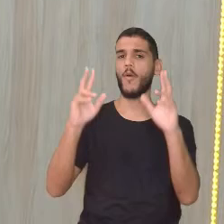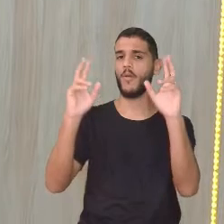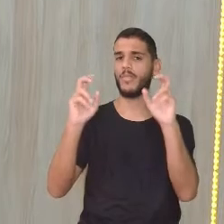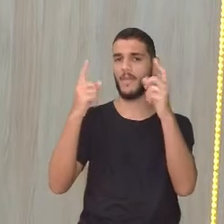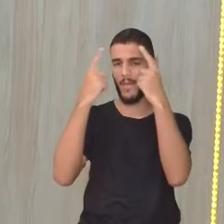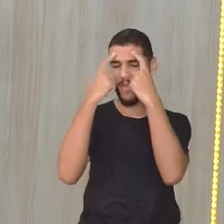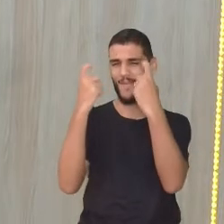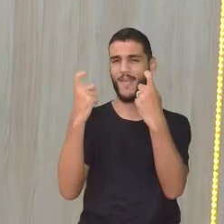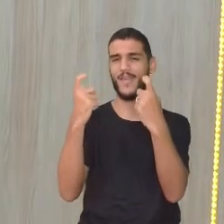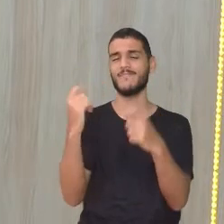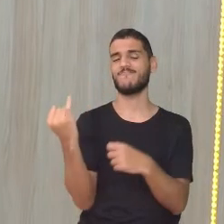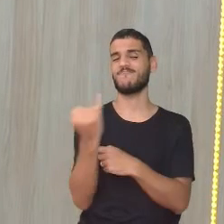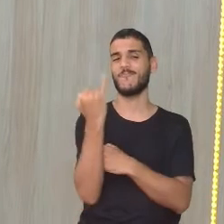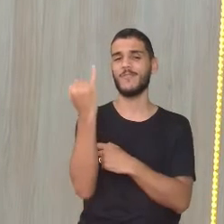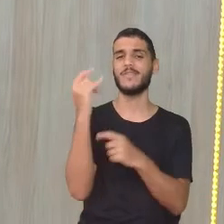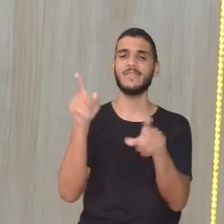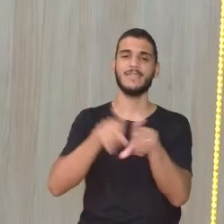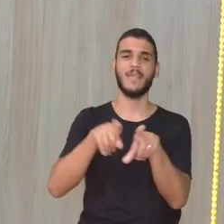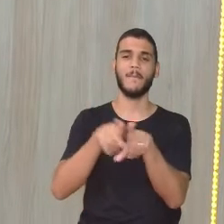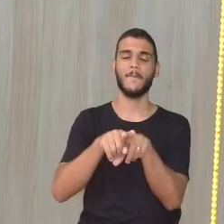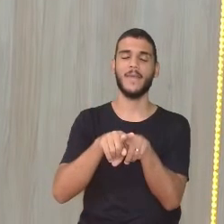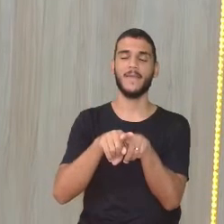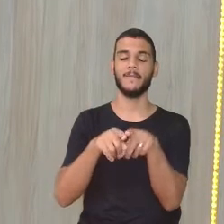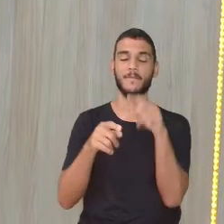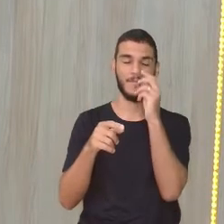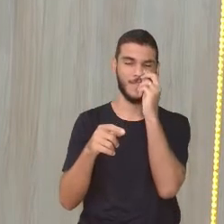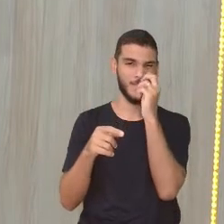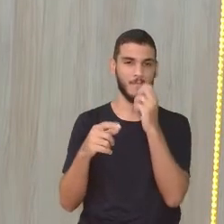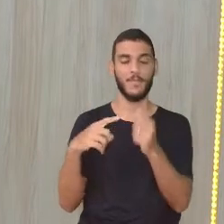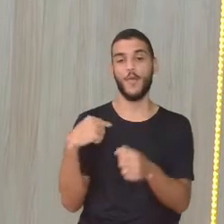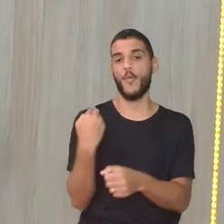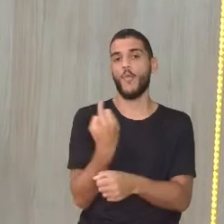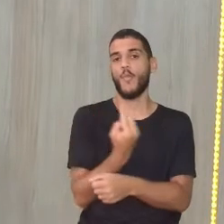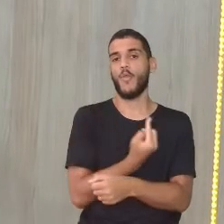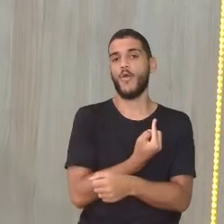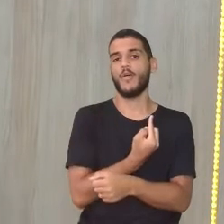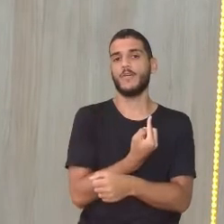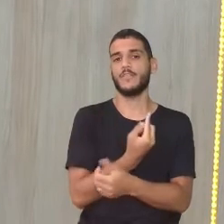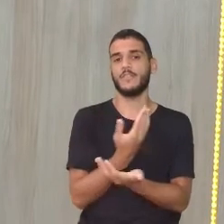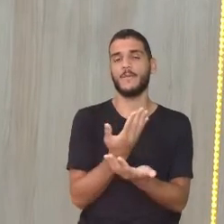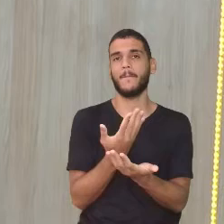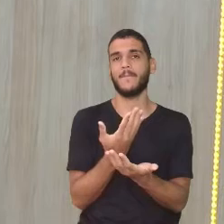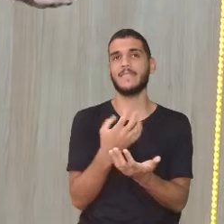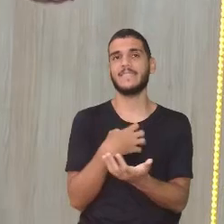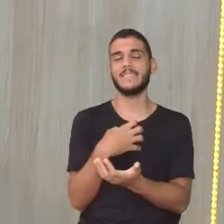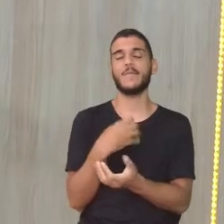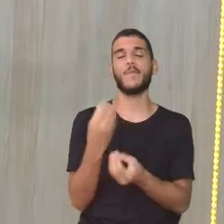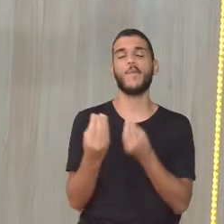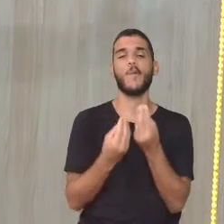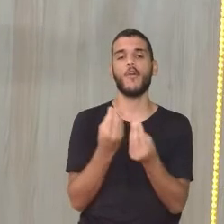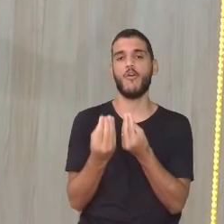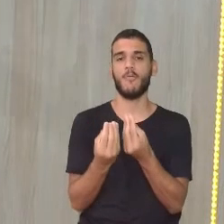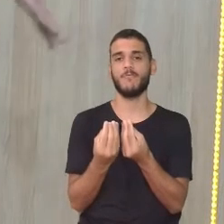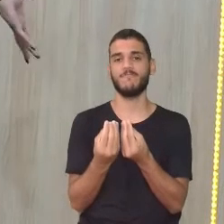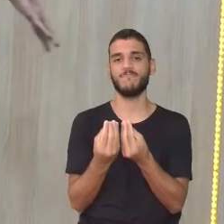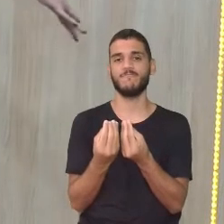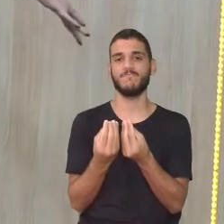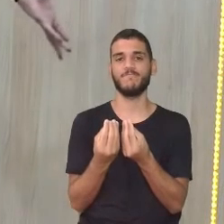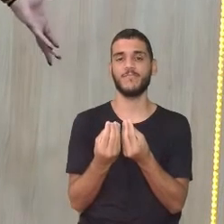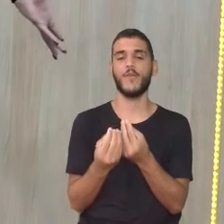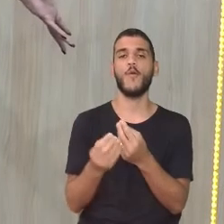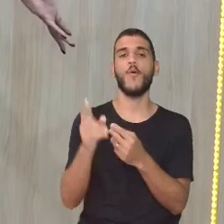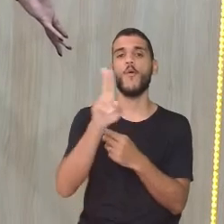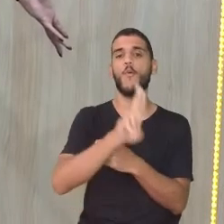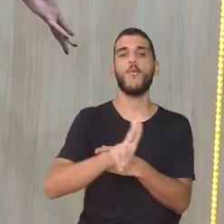começa a ter um ambiente e que a gente se separa do nosso meio. Como? Através de grades, por